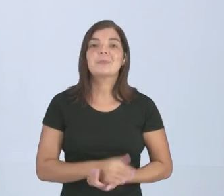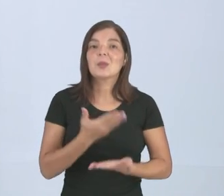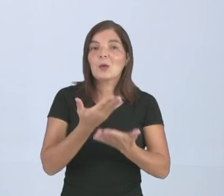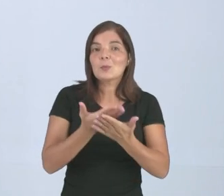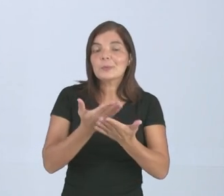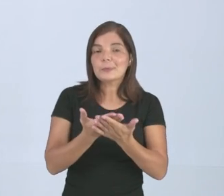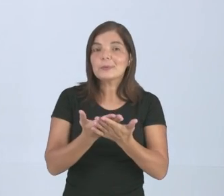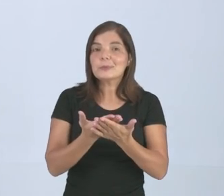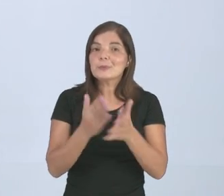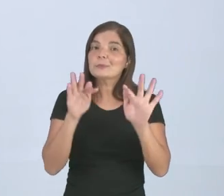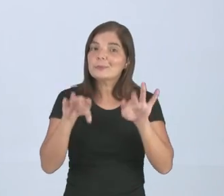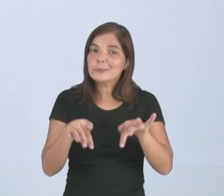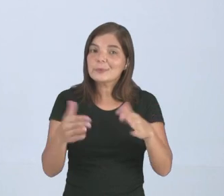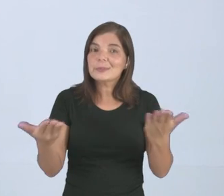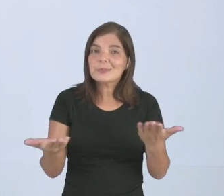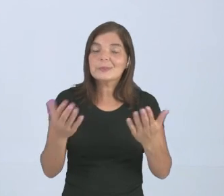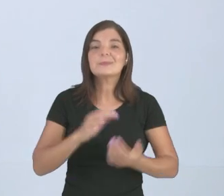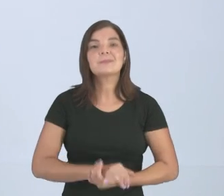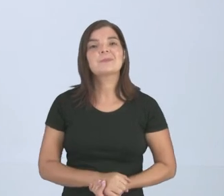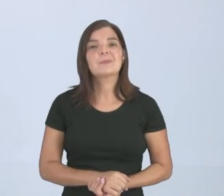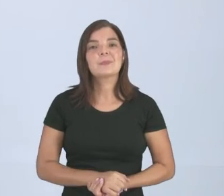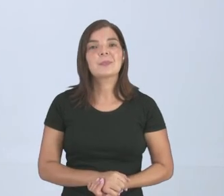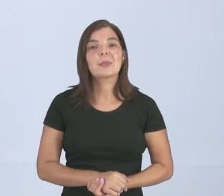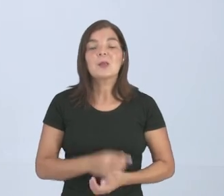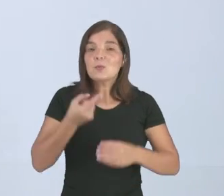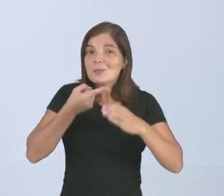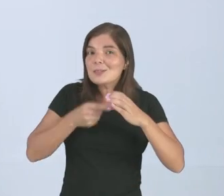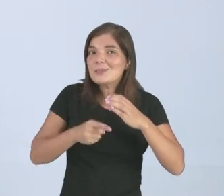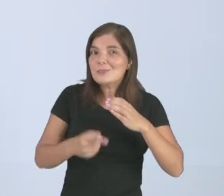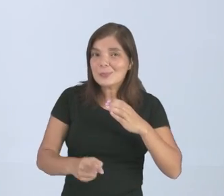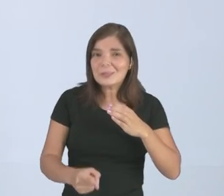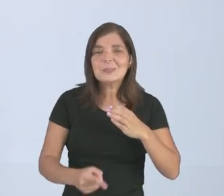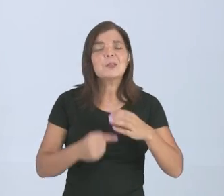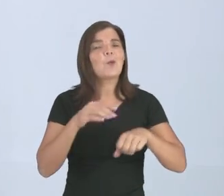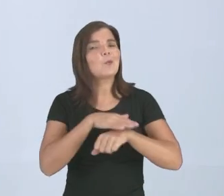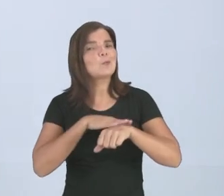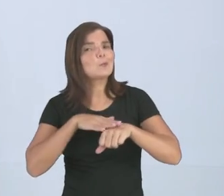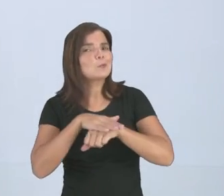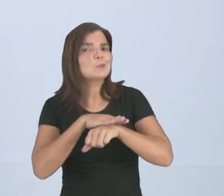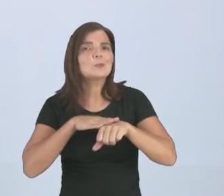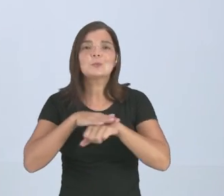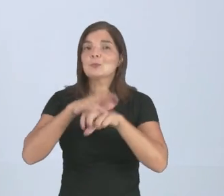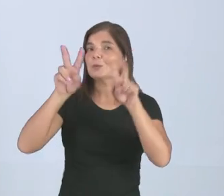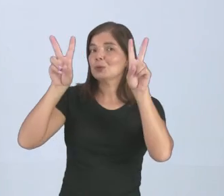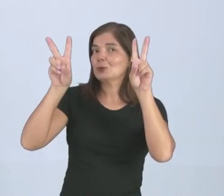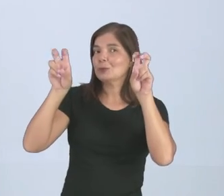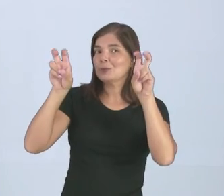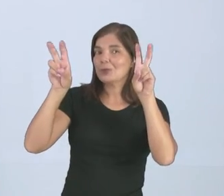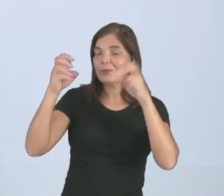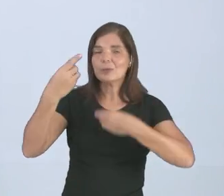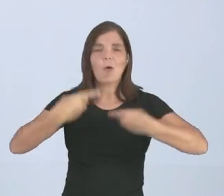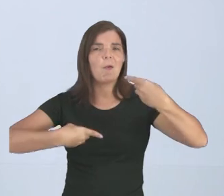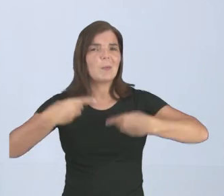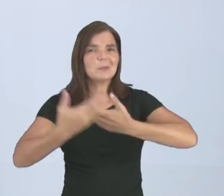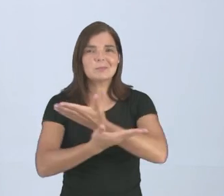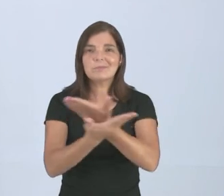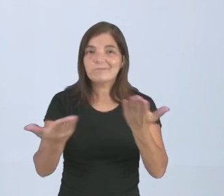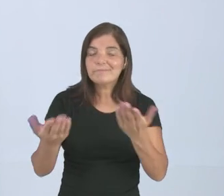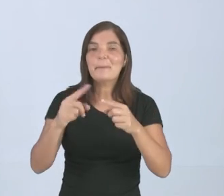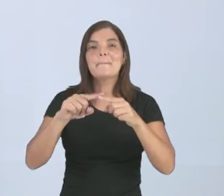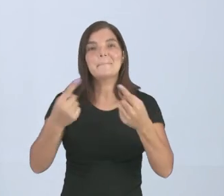A nossa aula por hoje fica por aqui. Eu queria me aprofundar mais, queria conversar mais sobre esses temas, debater mais com vocês,